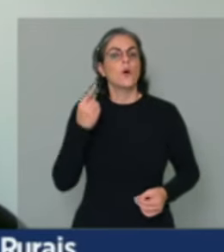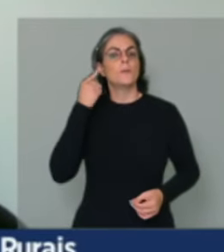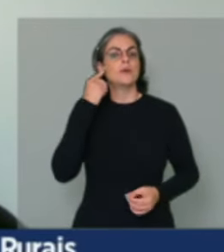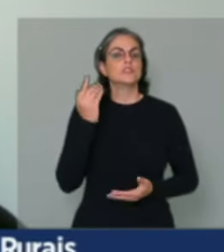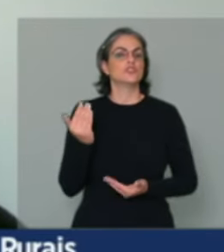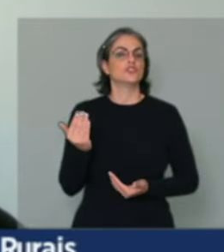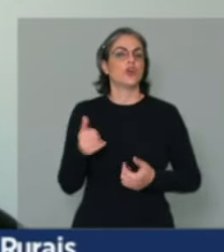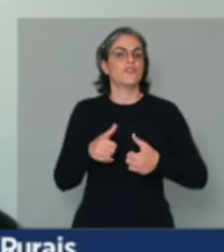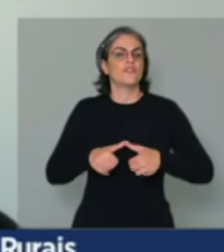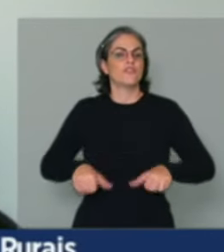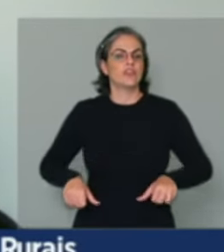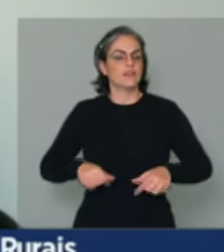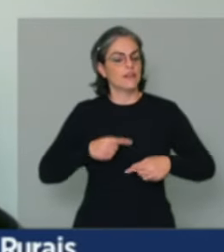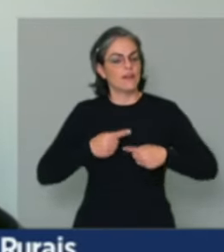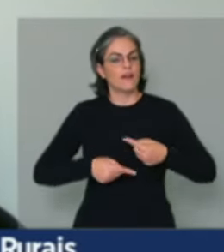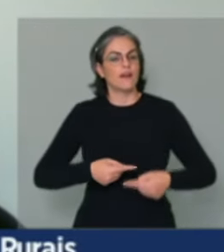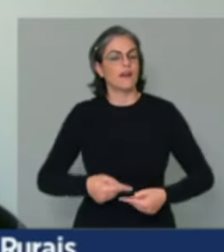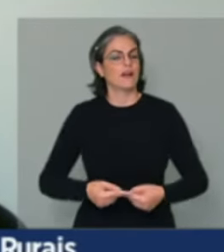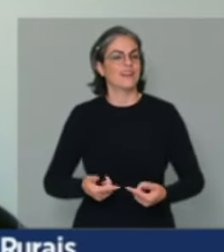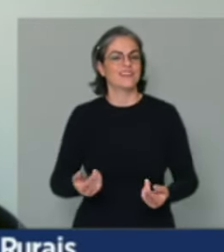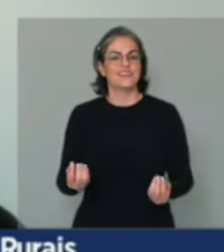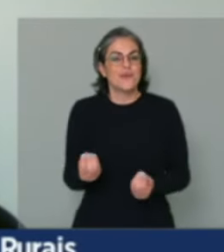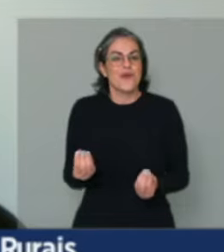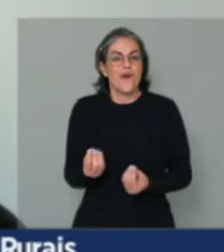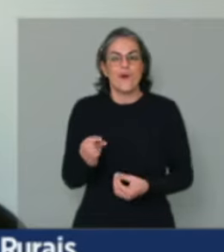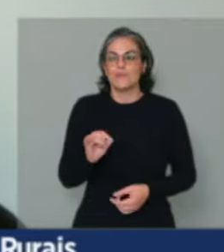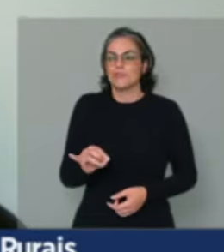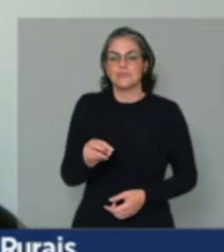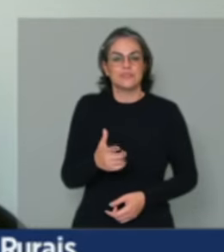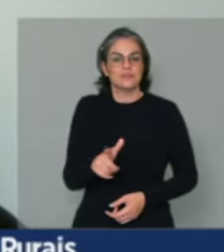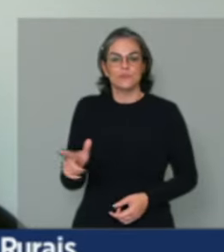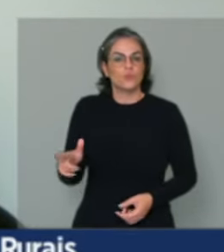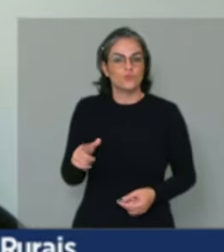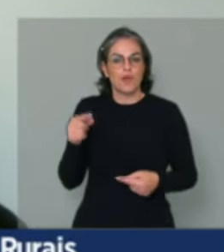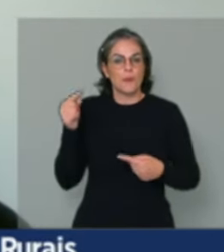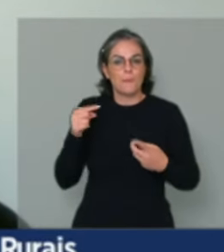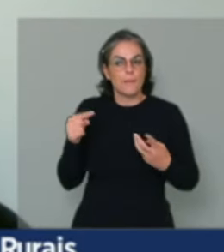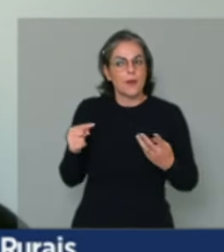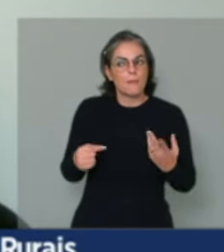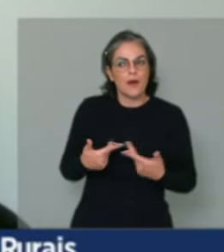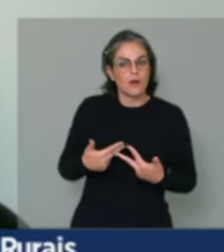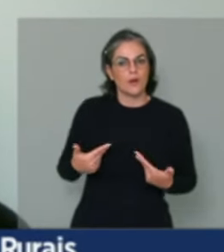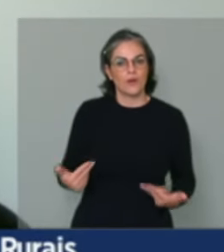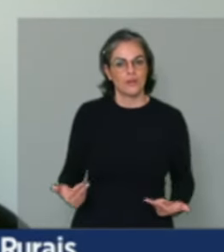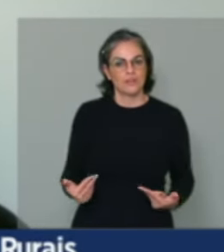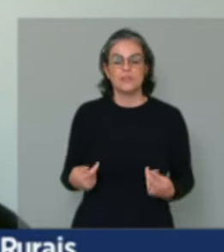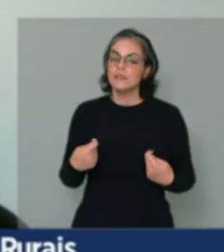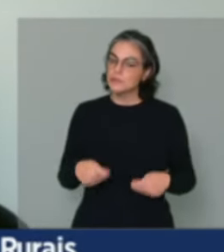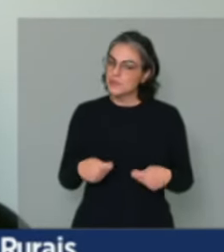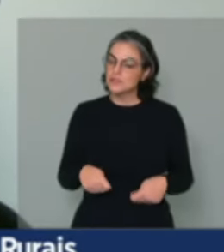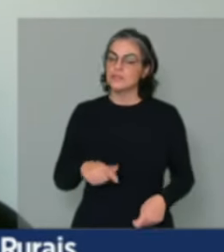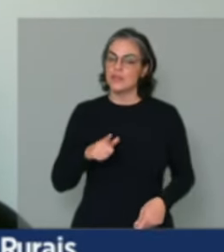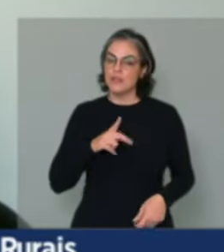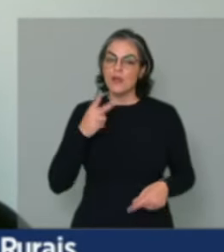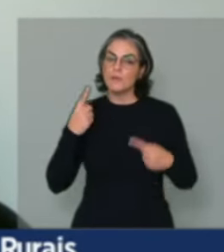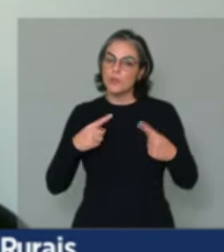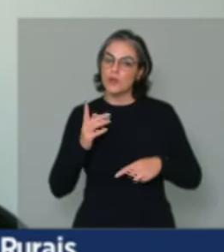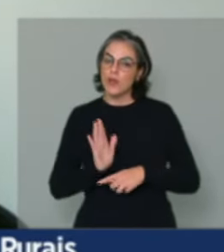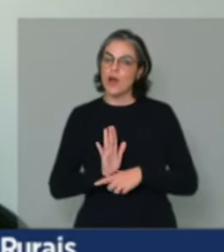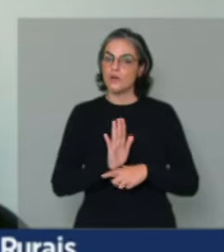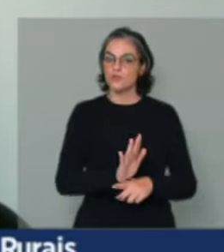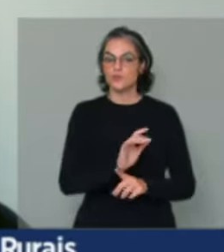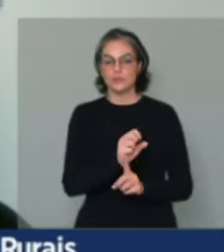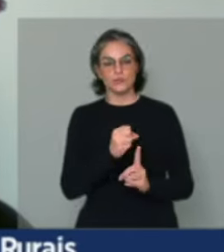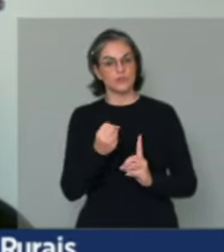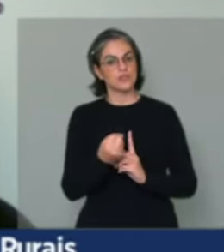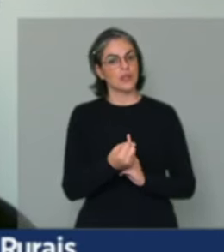permanência da juventude ou em permanência das pessoas no campo, se a gente não conseguir ter políticas sociais no campo, de ter